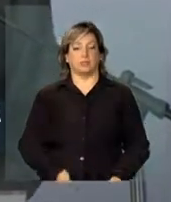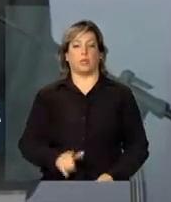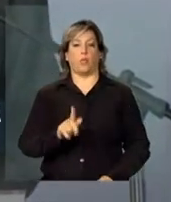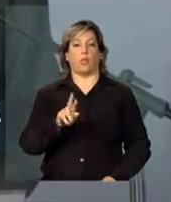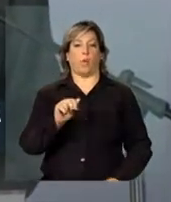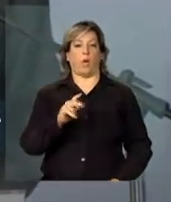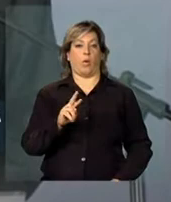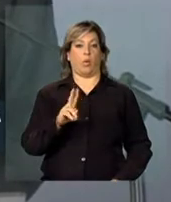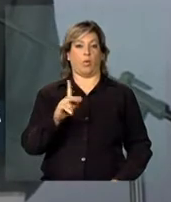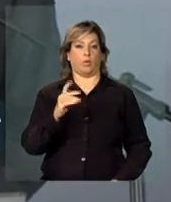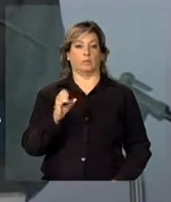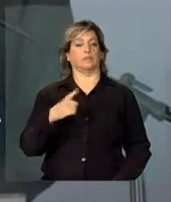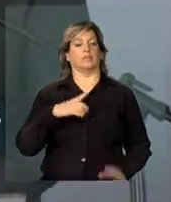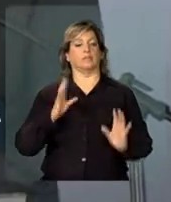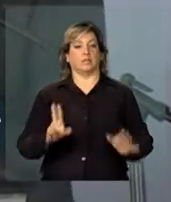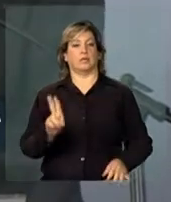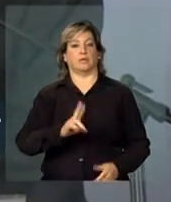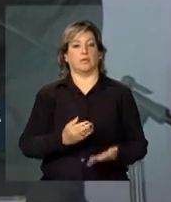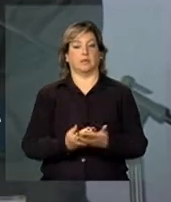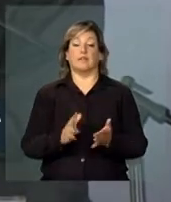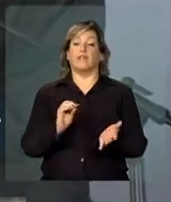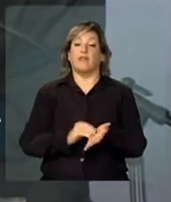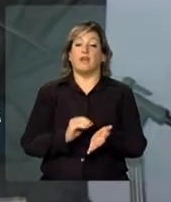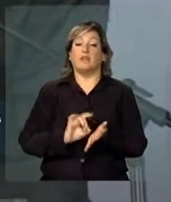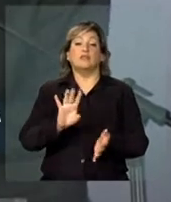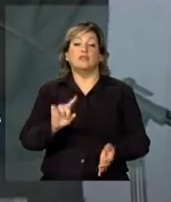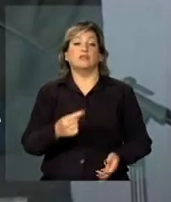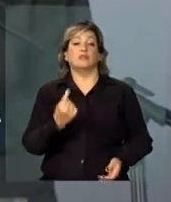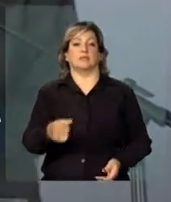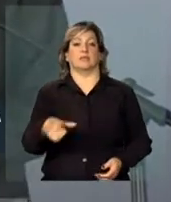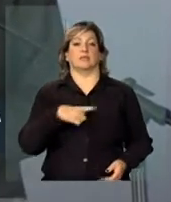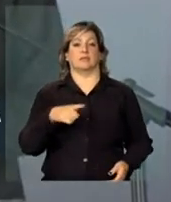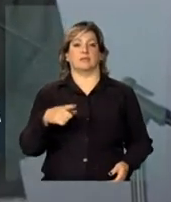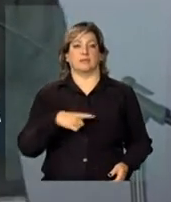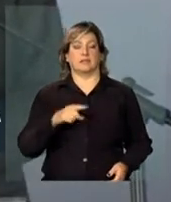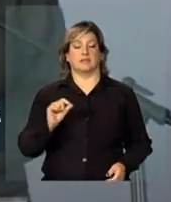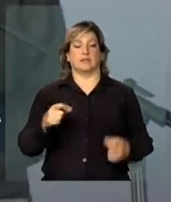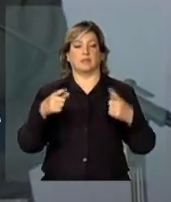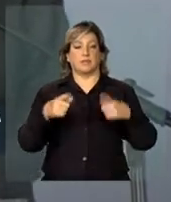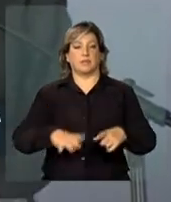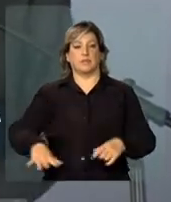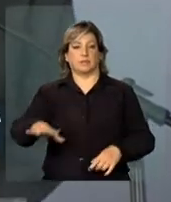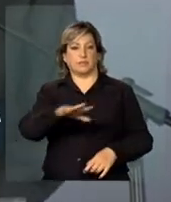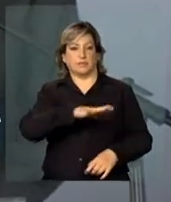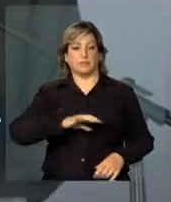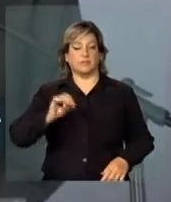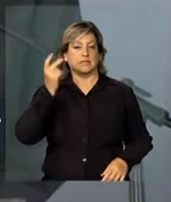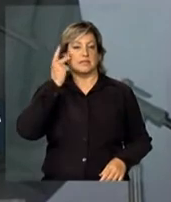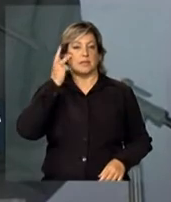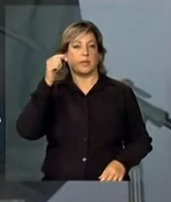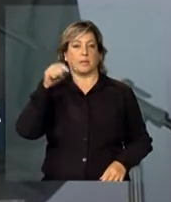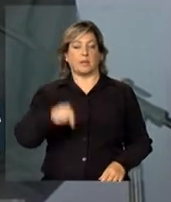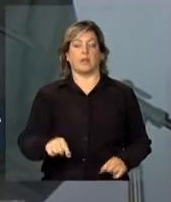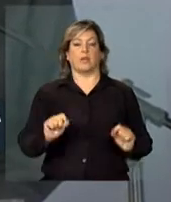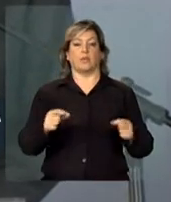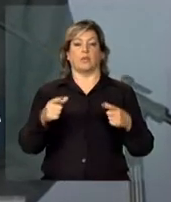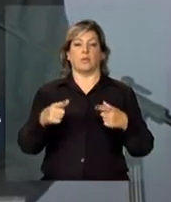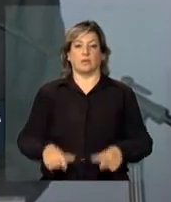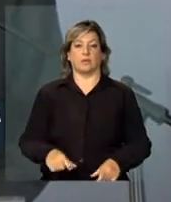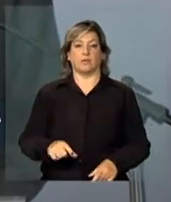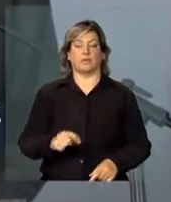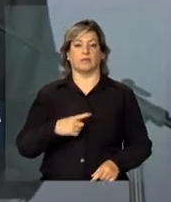Guarulhos tem a sua universidade, estava faltando a cereja do bolo aqui para nós, paulistanos, que é, na